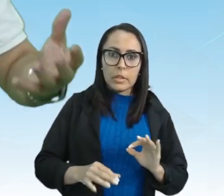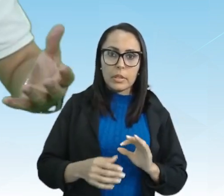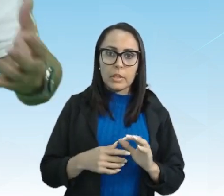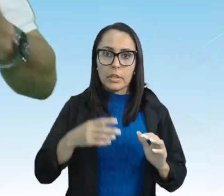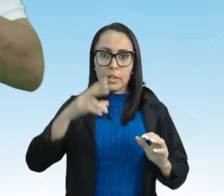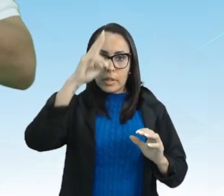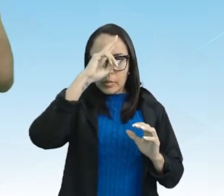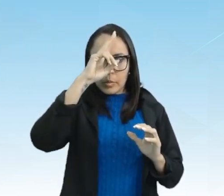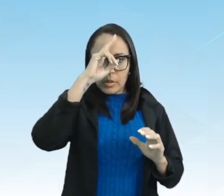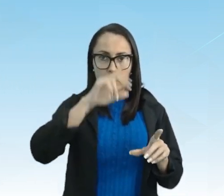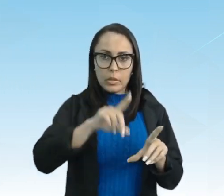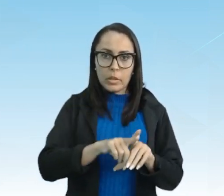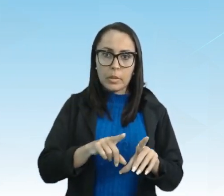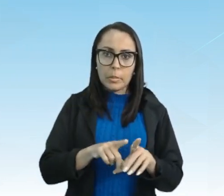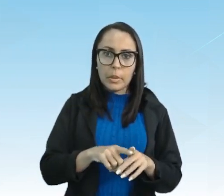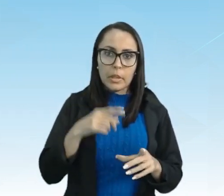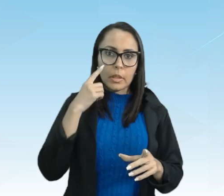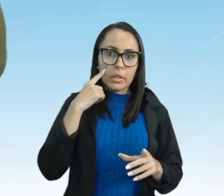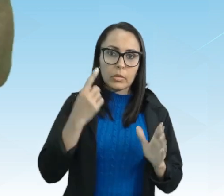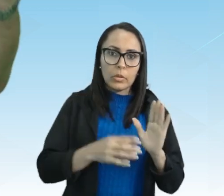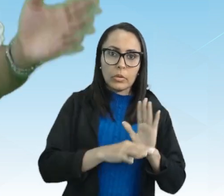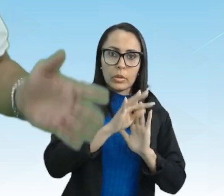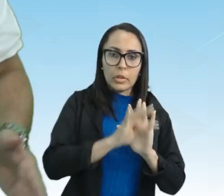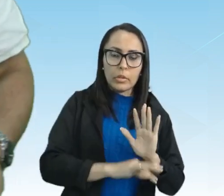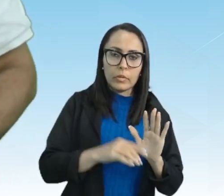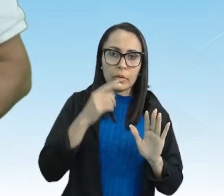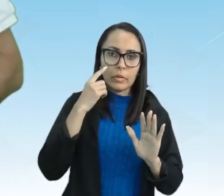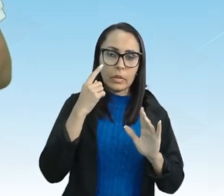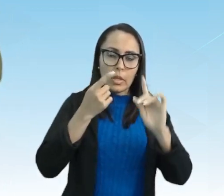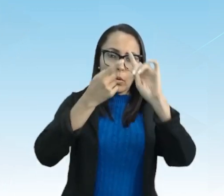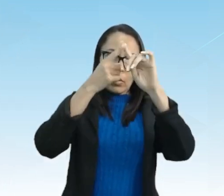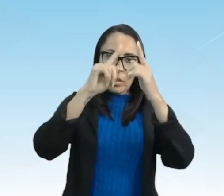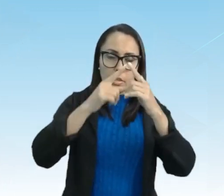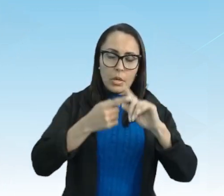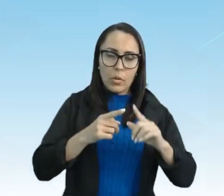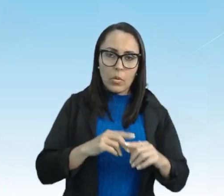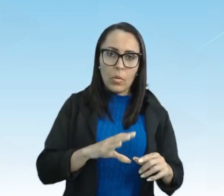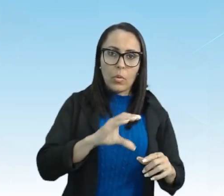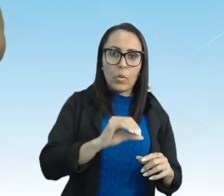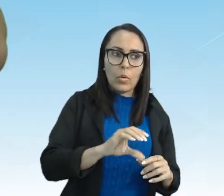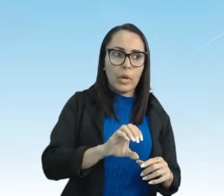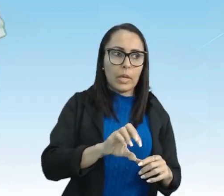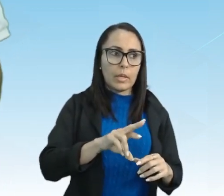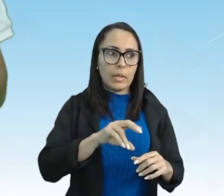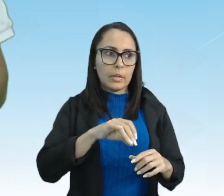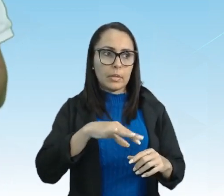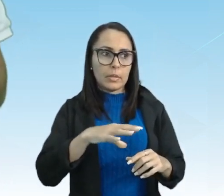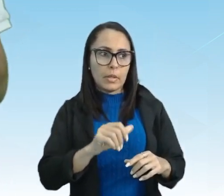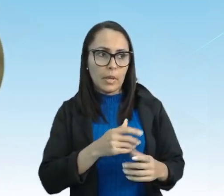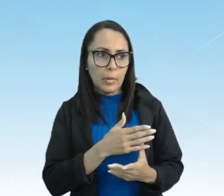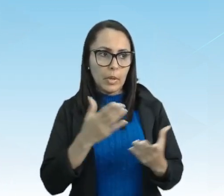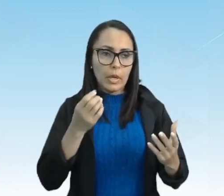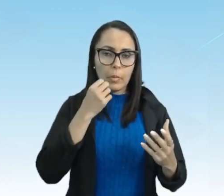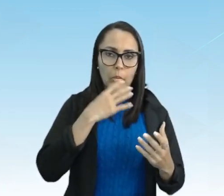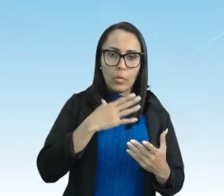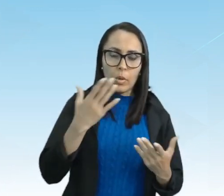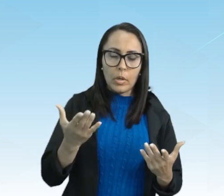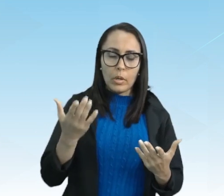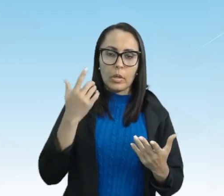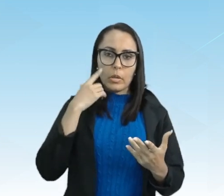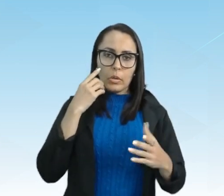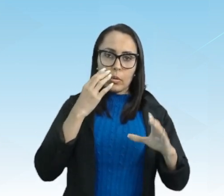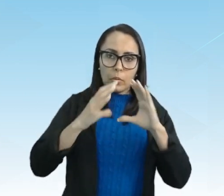lembrar que todo texto deve haver o que? Coesão, coerência, para boa comunicação e vocês